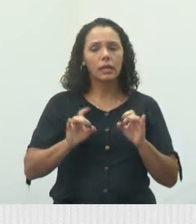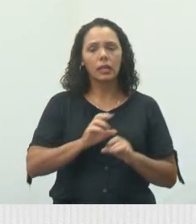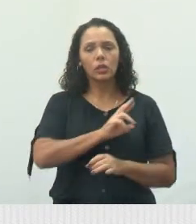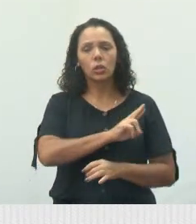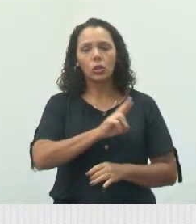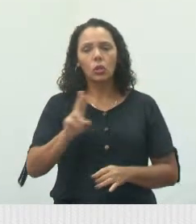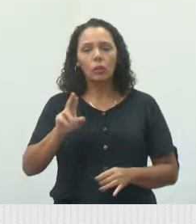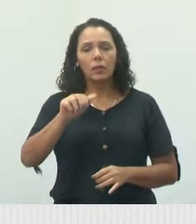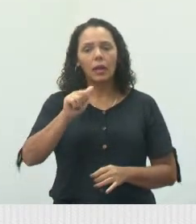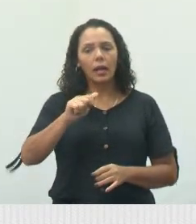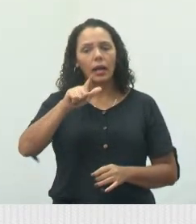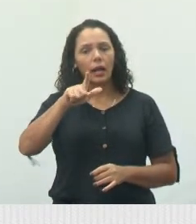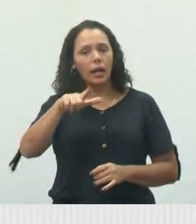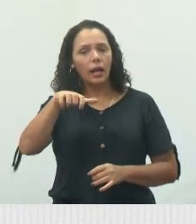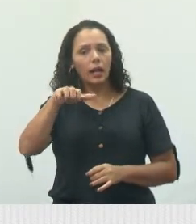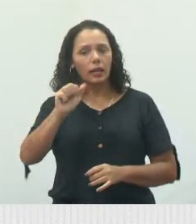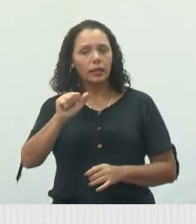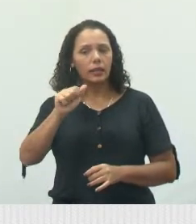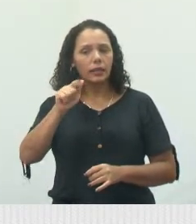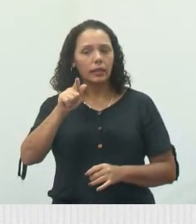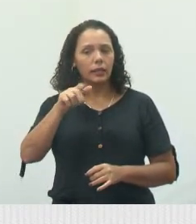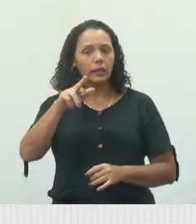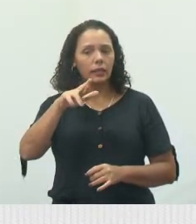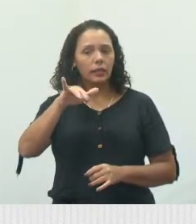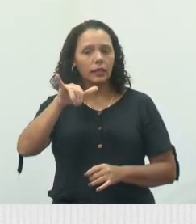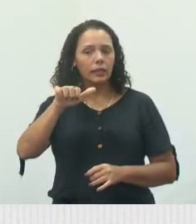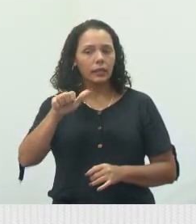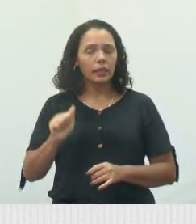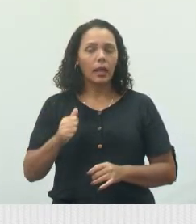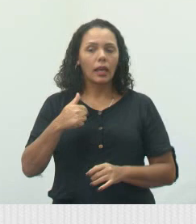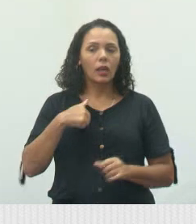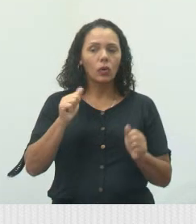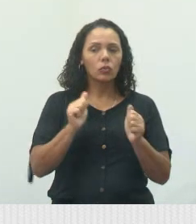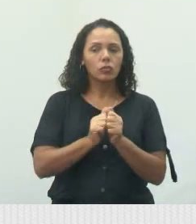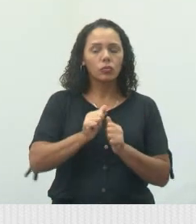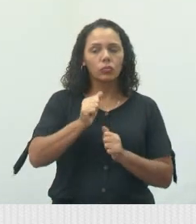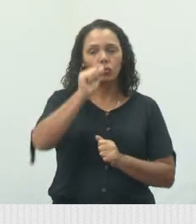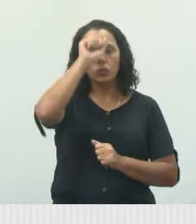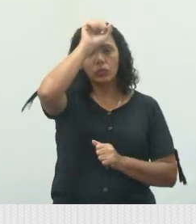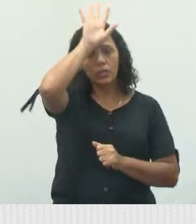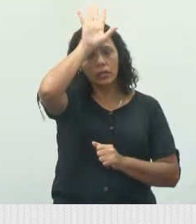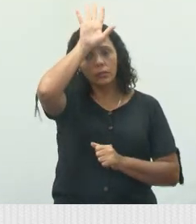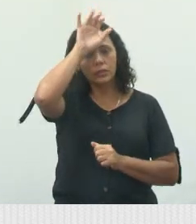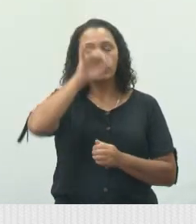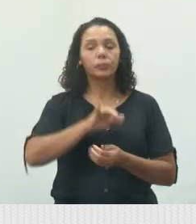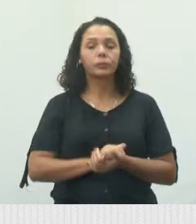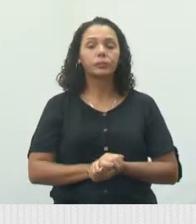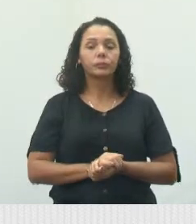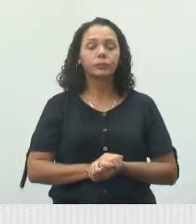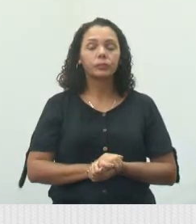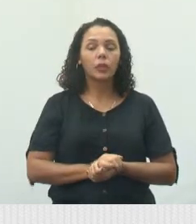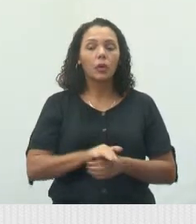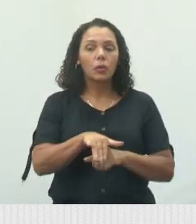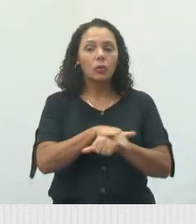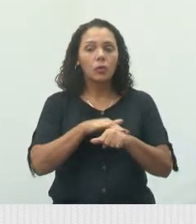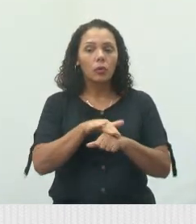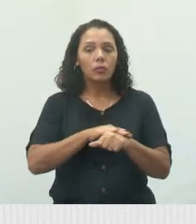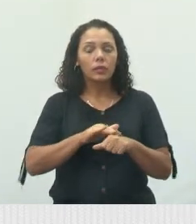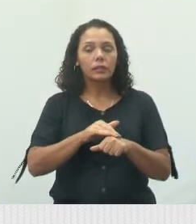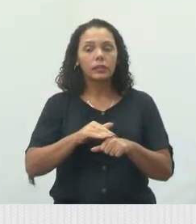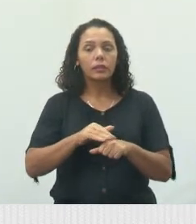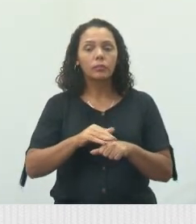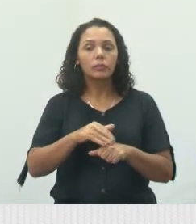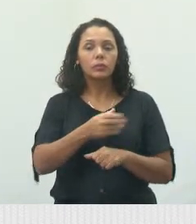Alegria. Eu e o vereador Rodrigo Solomon fomos recepcionados pela presidente, a